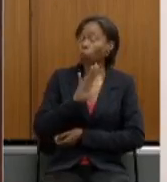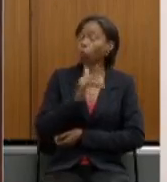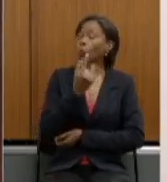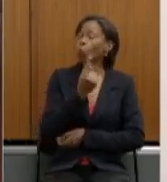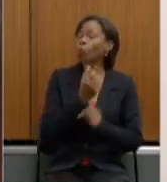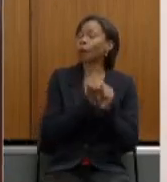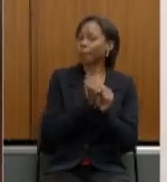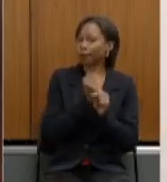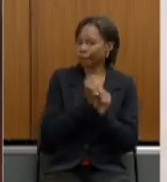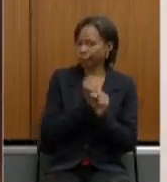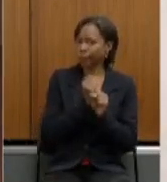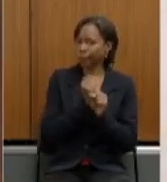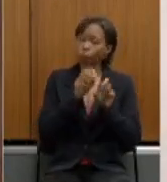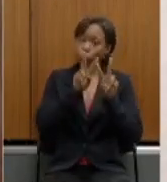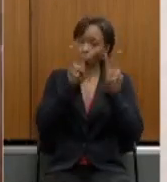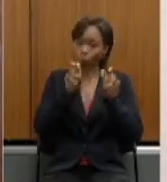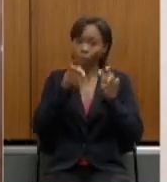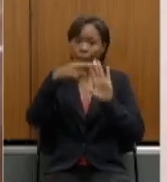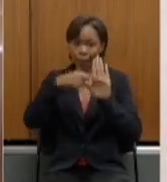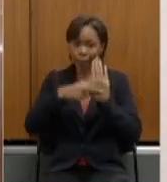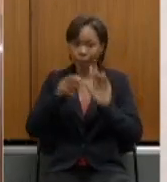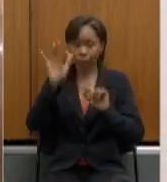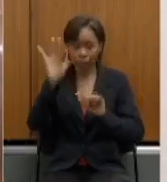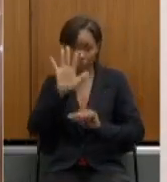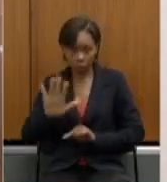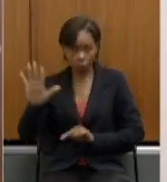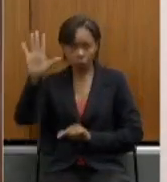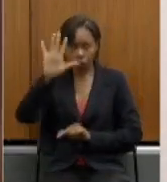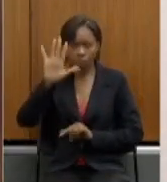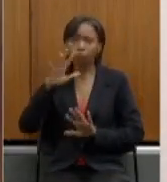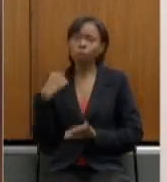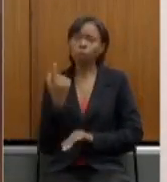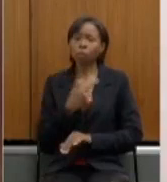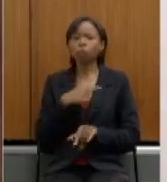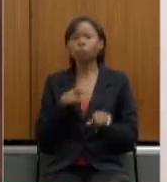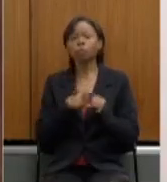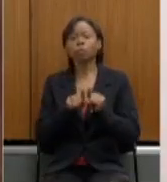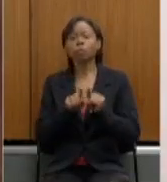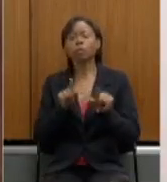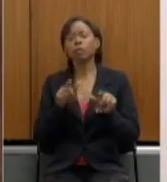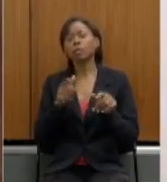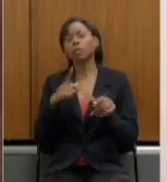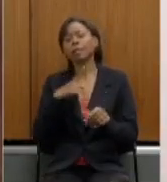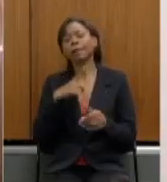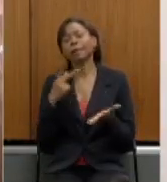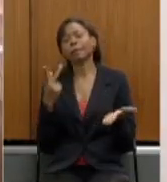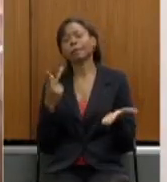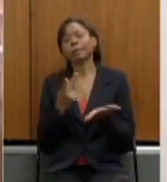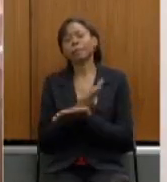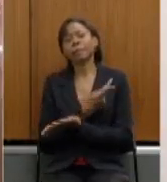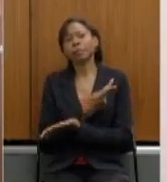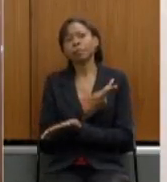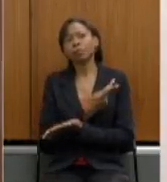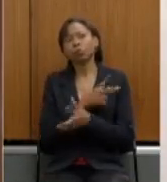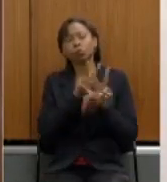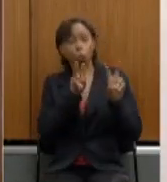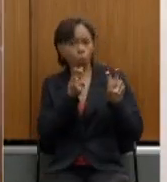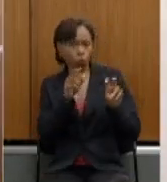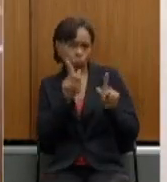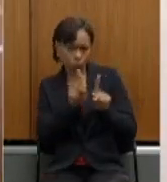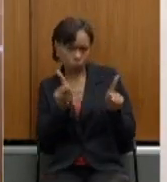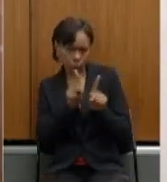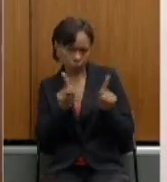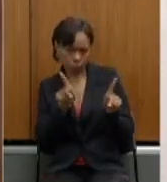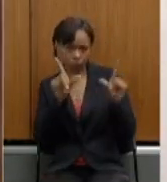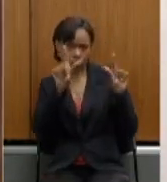as regras da União nós também tivemos algumas coisas em relação aos professores que